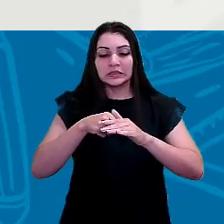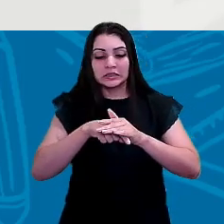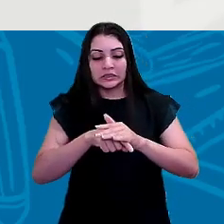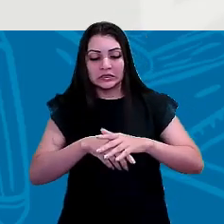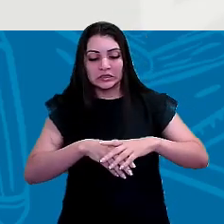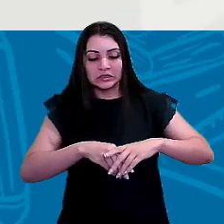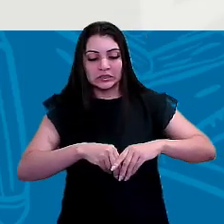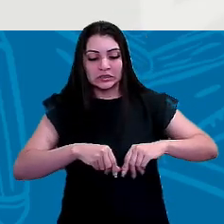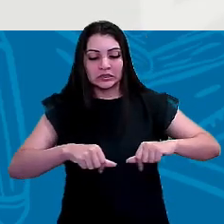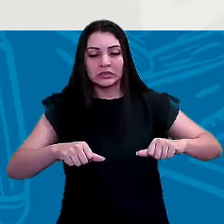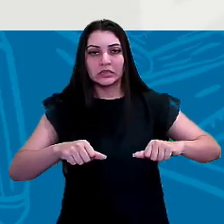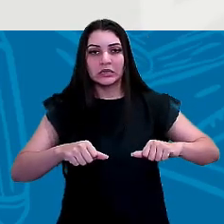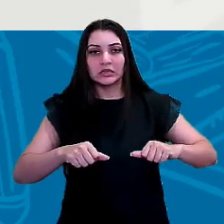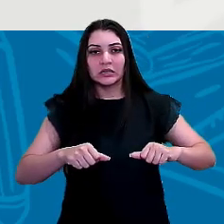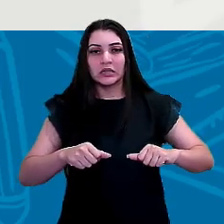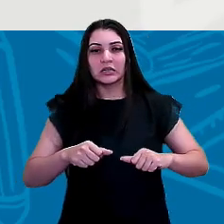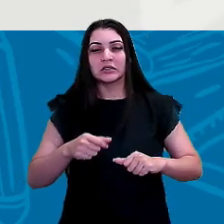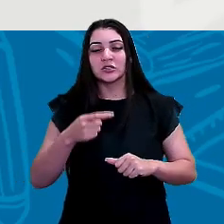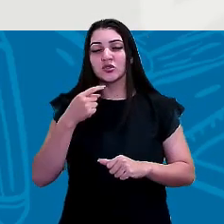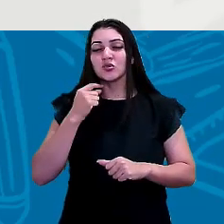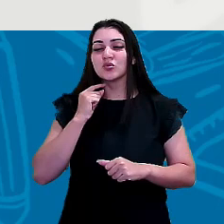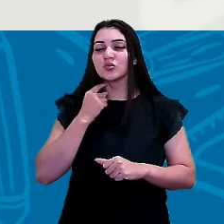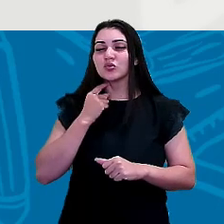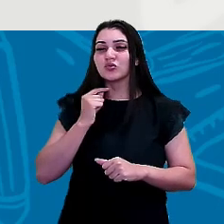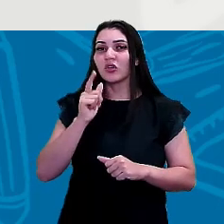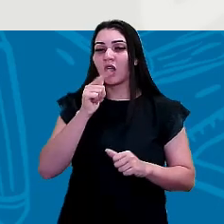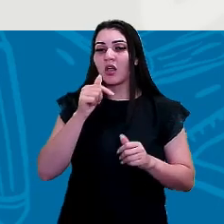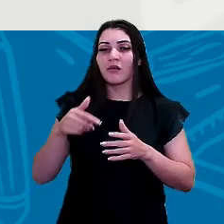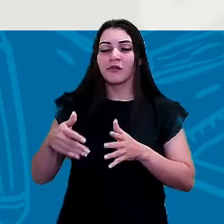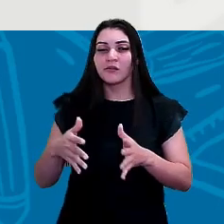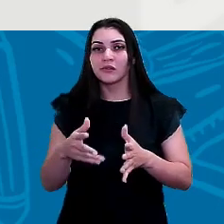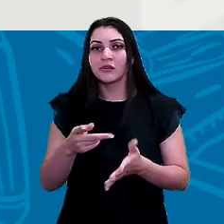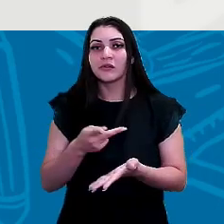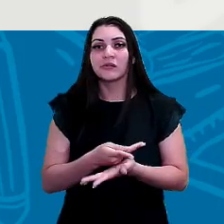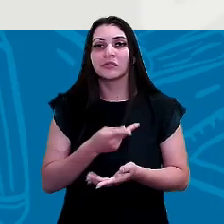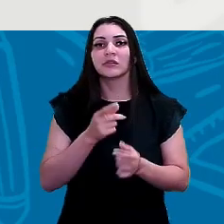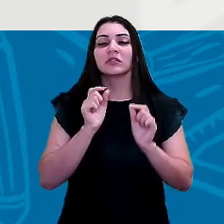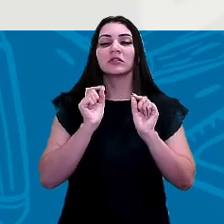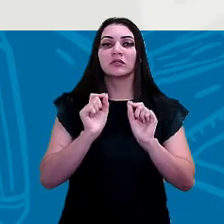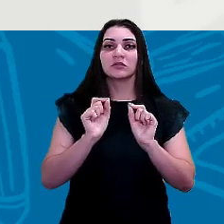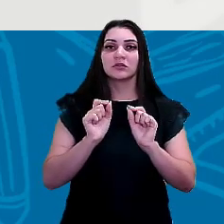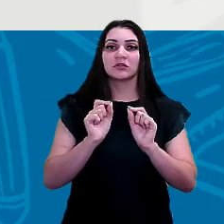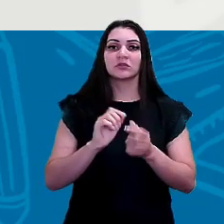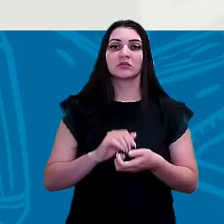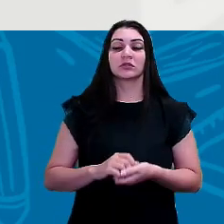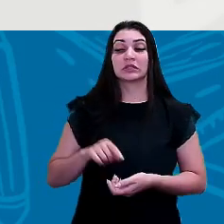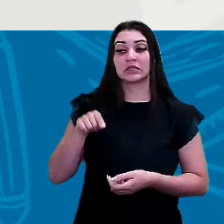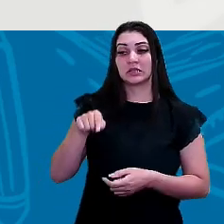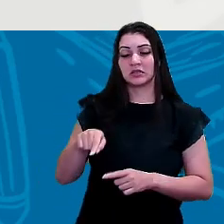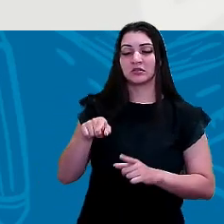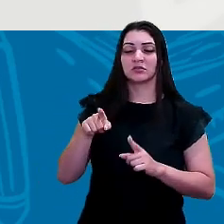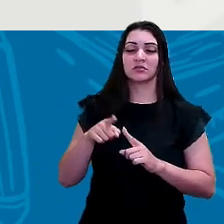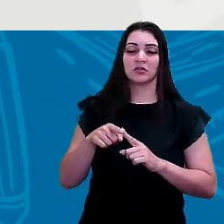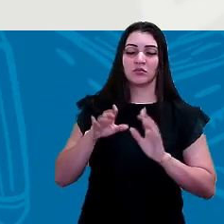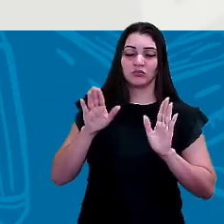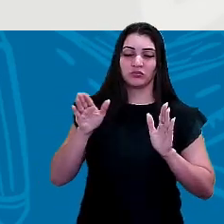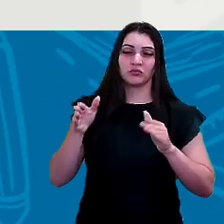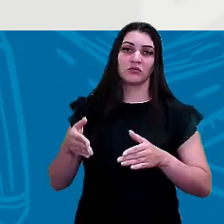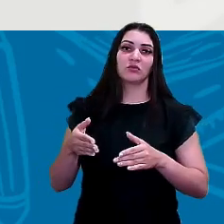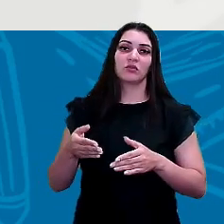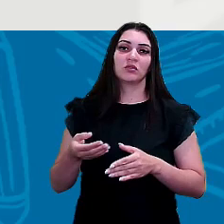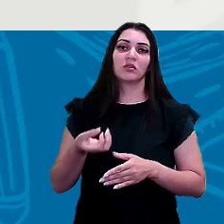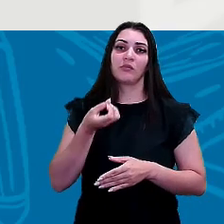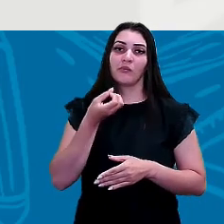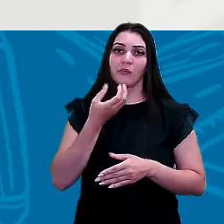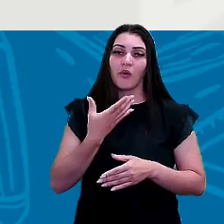contaminar os aquíferos né? acontecendo de contaminar essa fonte né? de que é um recurso de água